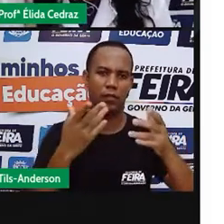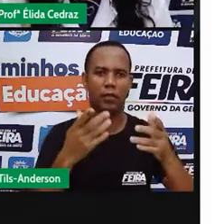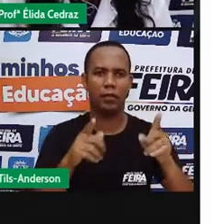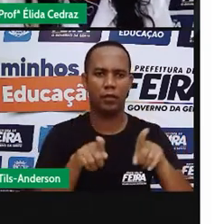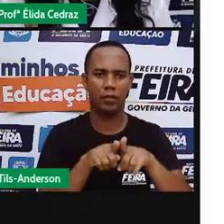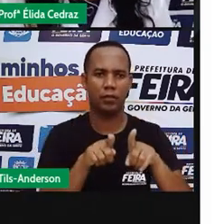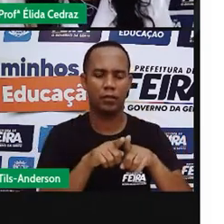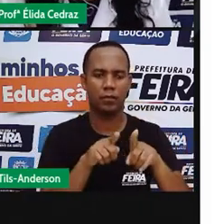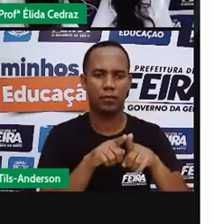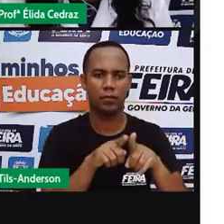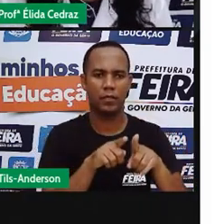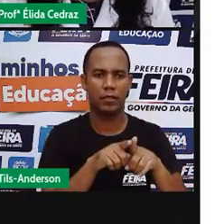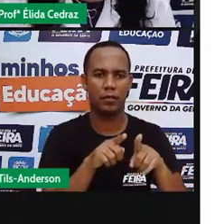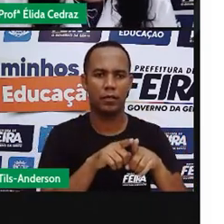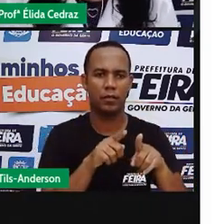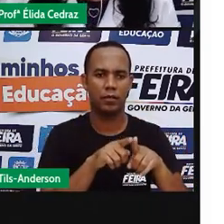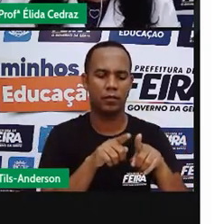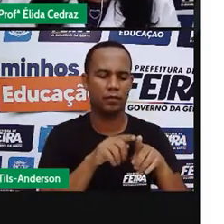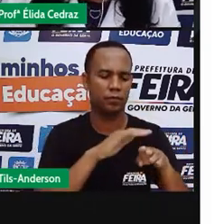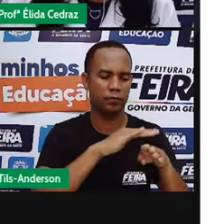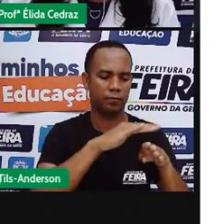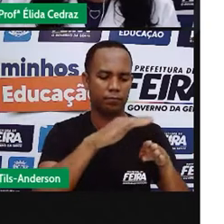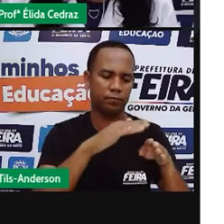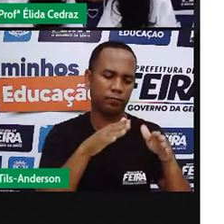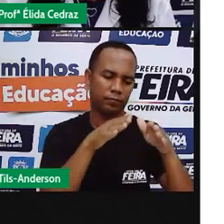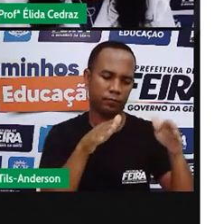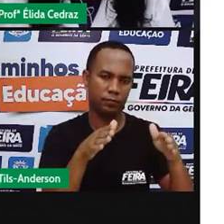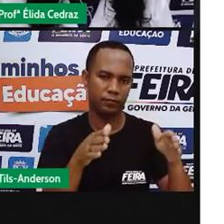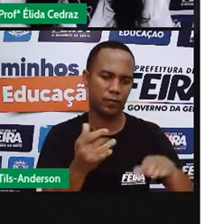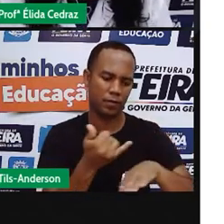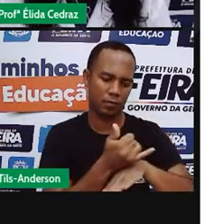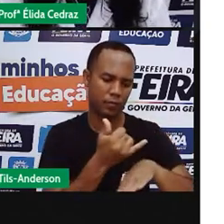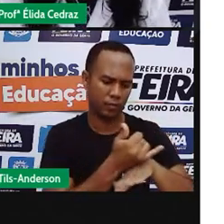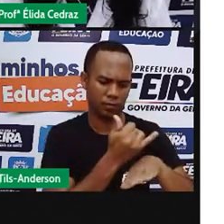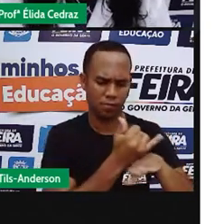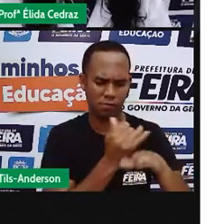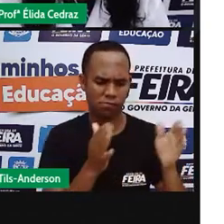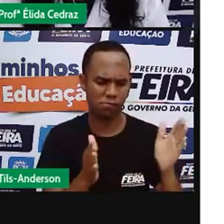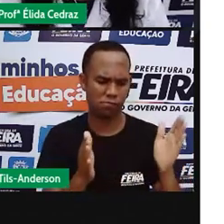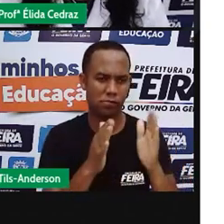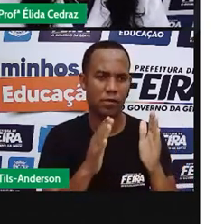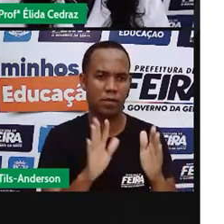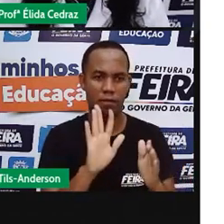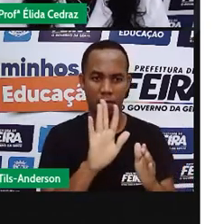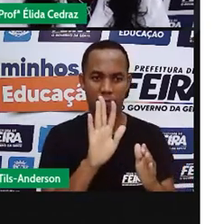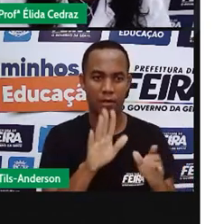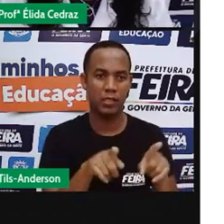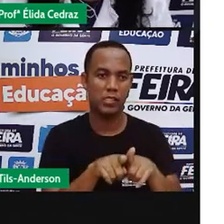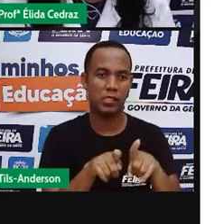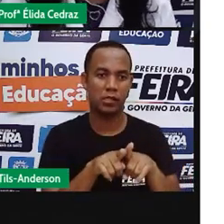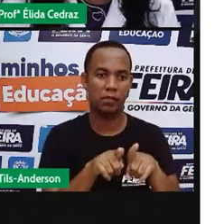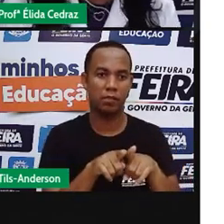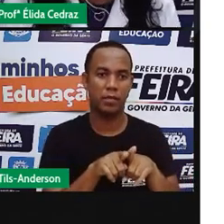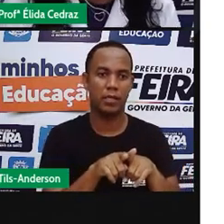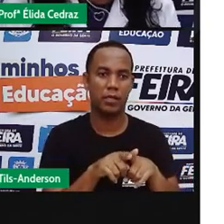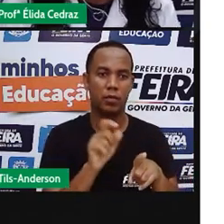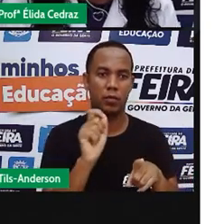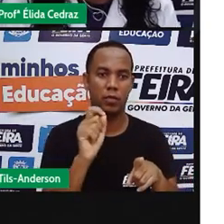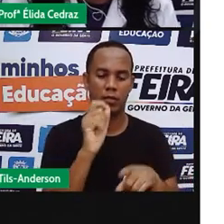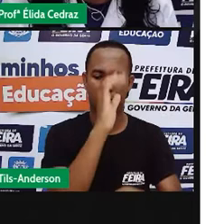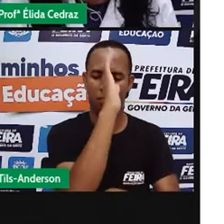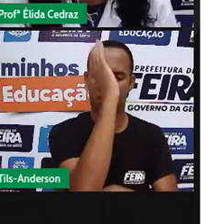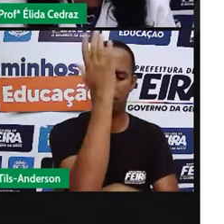que agora você já sabe o que é, metais, mas principalmente são feitas de